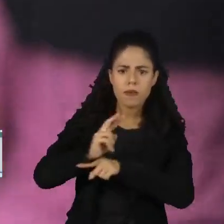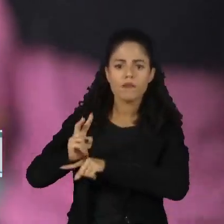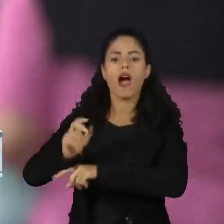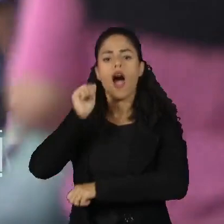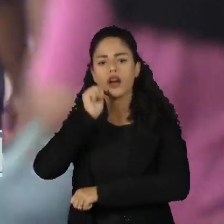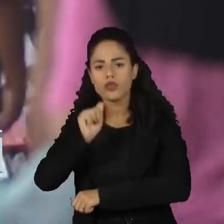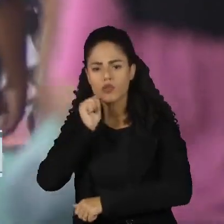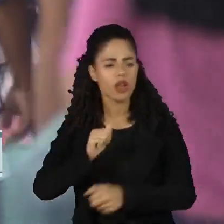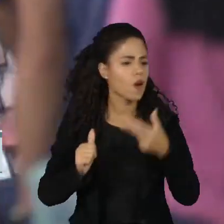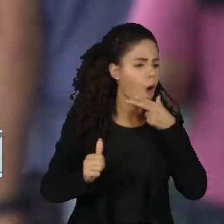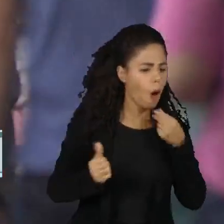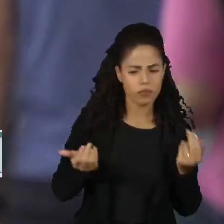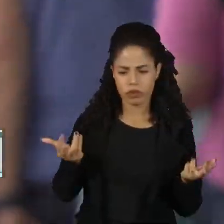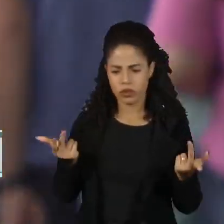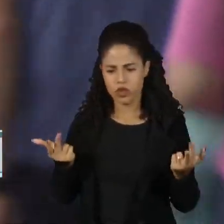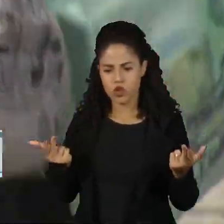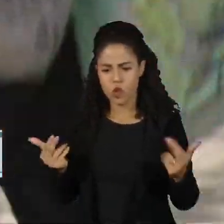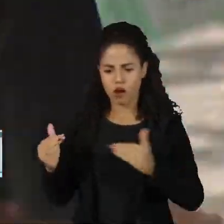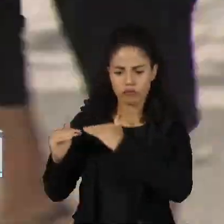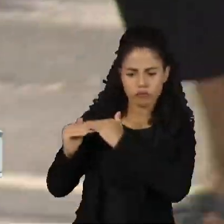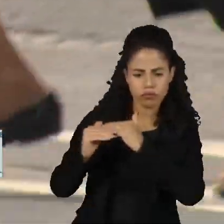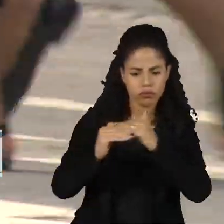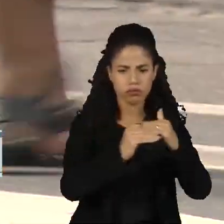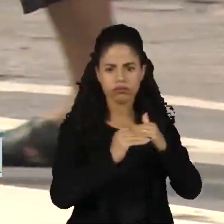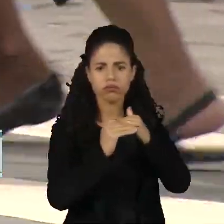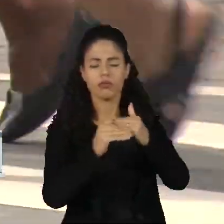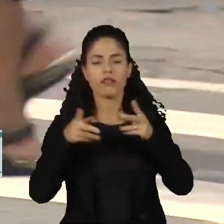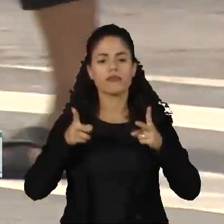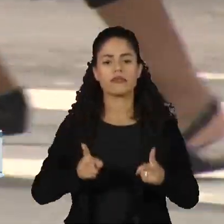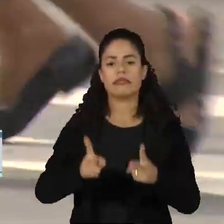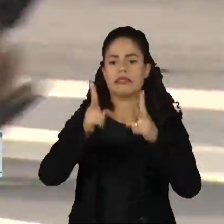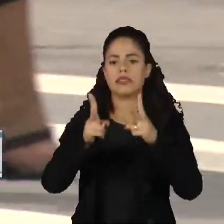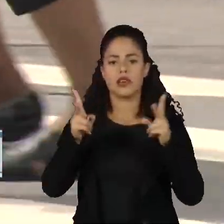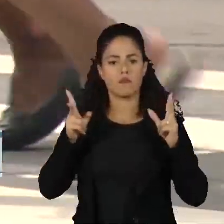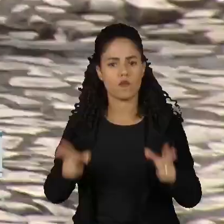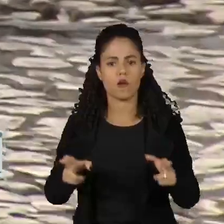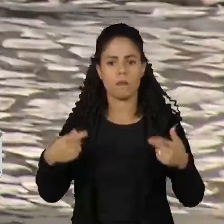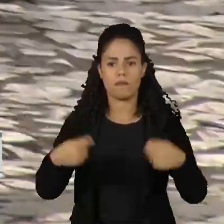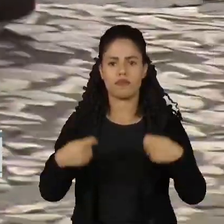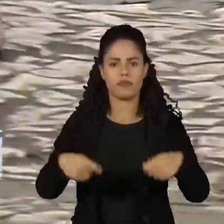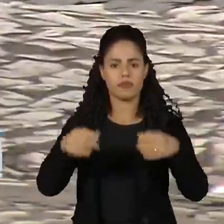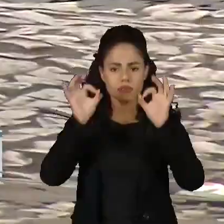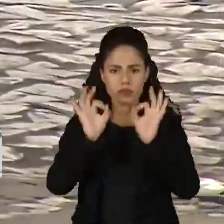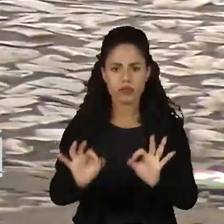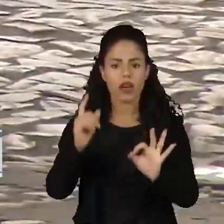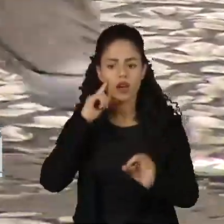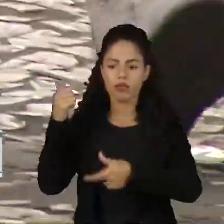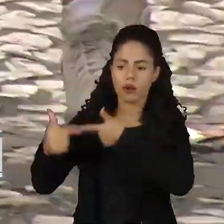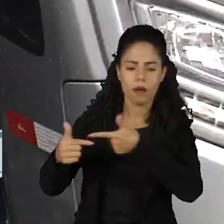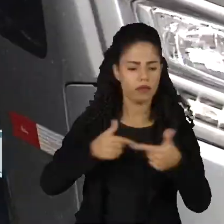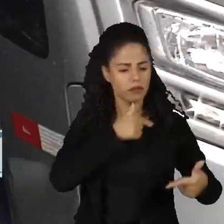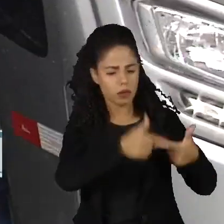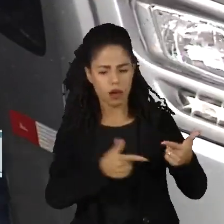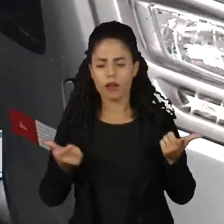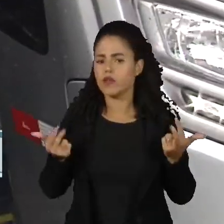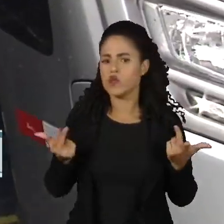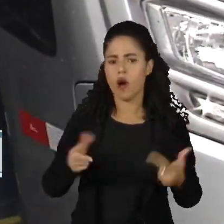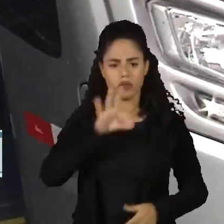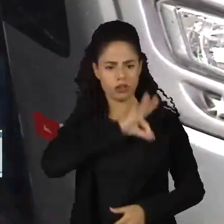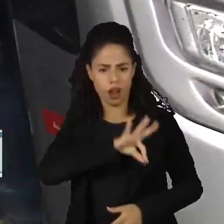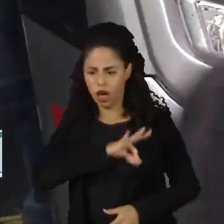sejam tratadas no seu devido lugar e da mesma forma que os homens seriam tratados no mercado de trabalho e na sociedade